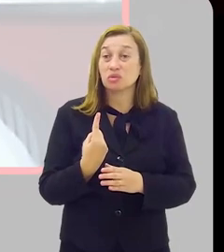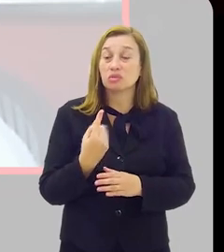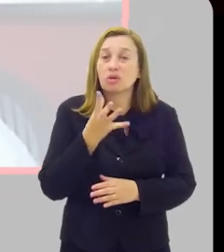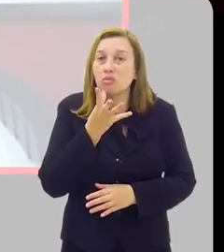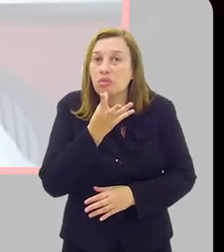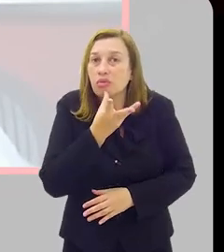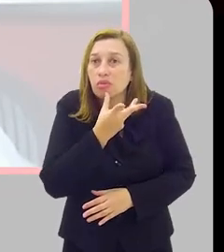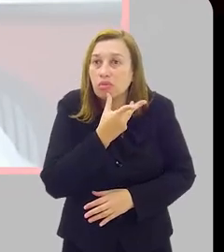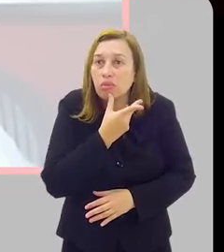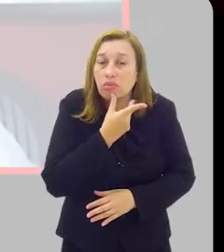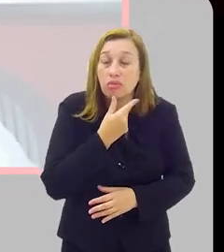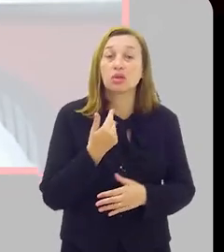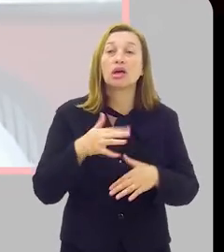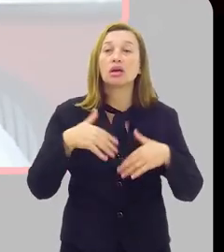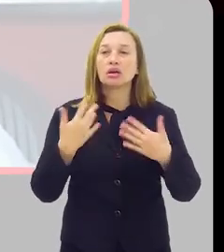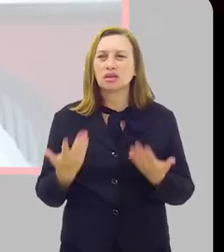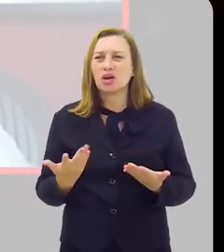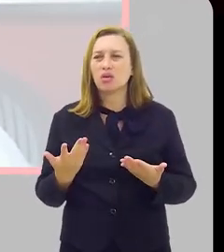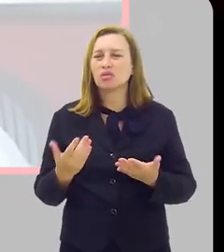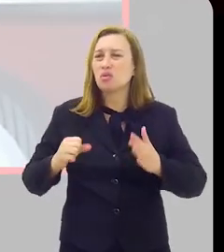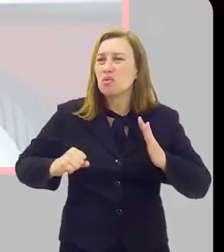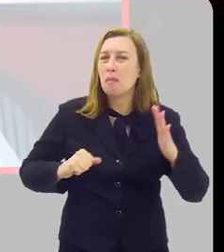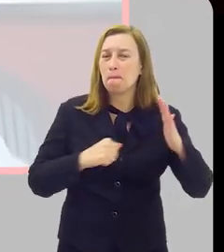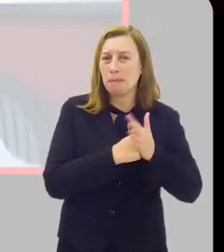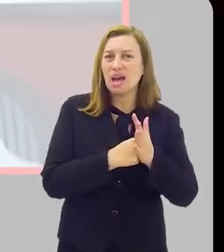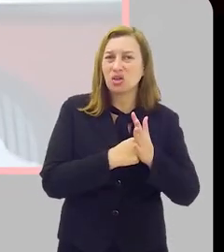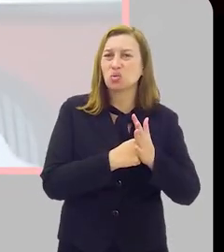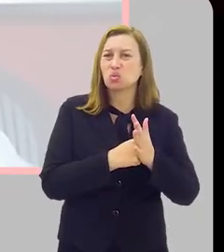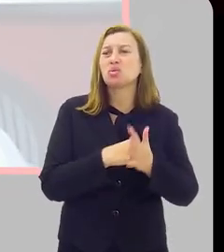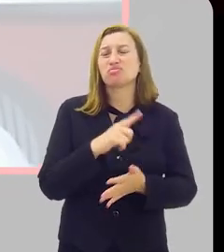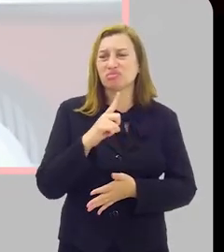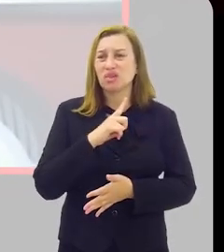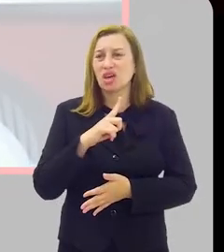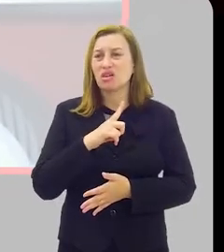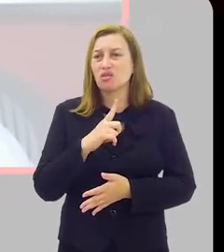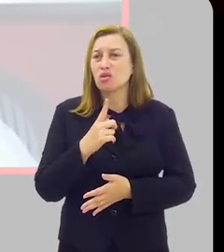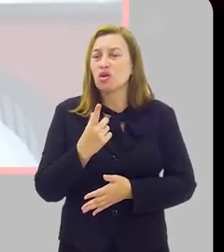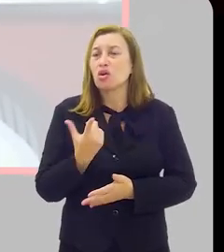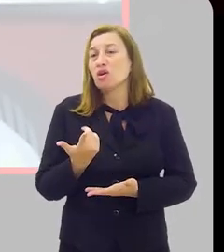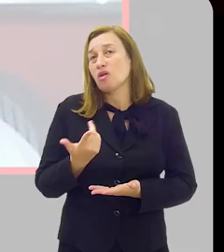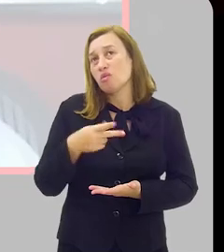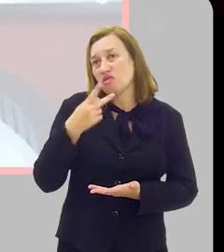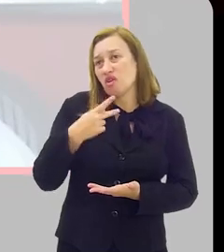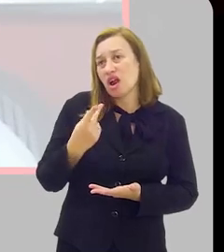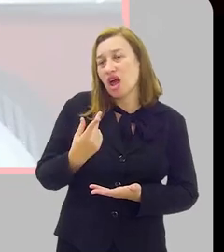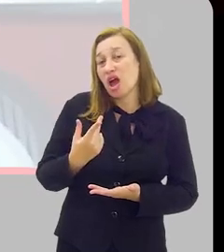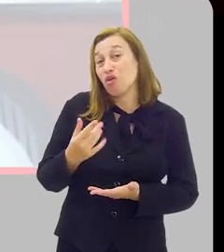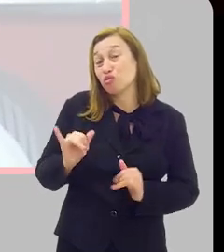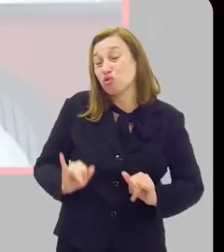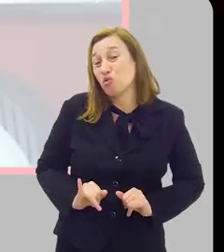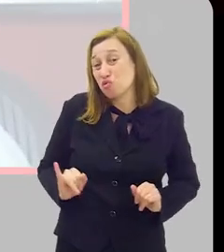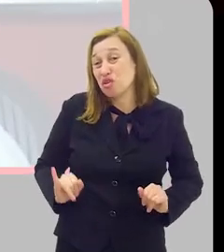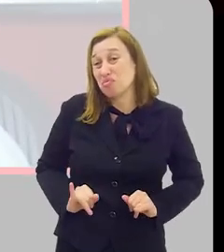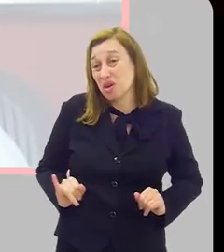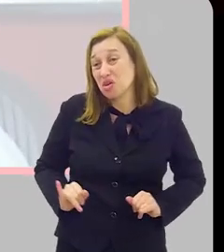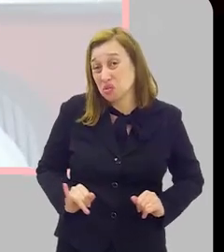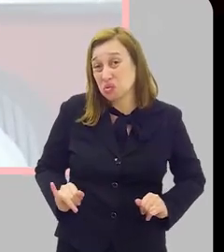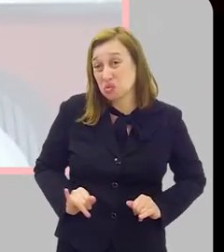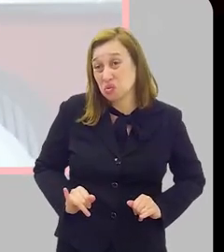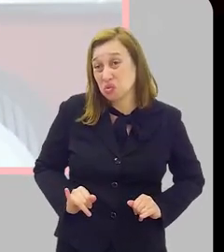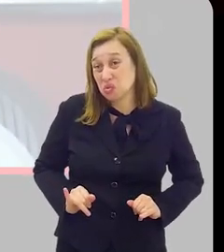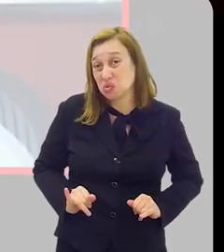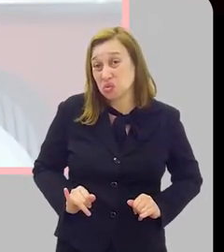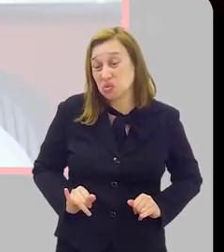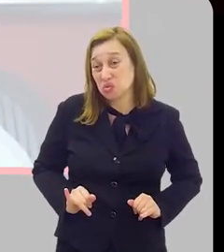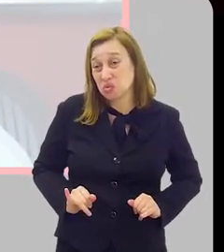demorado, tão longo, tudo isso gerou muito impacto, cujo custo, digamos assim, de sofrimento humano não